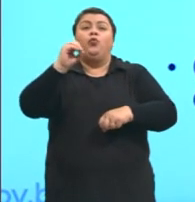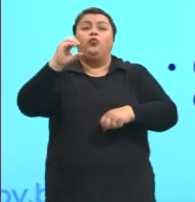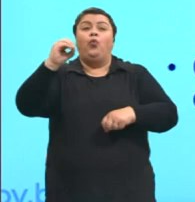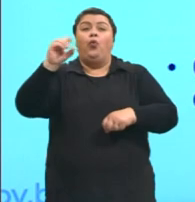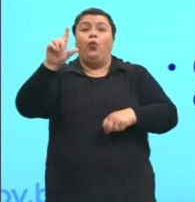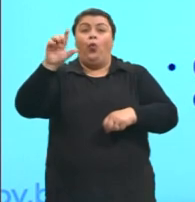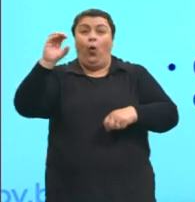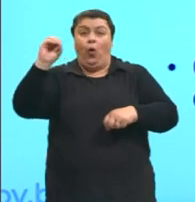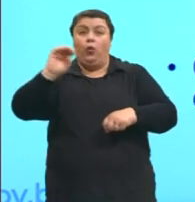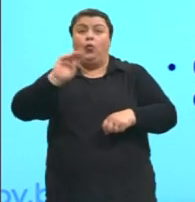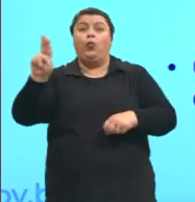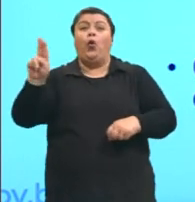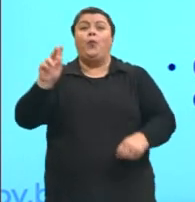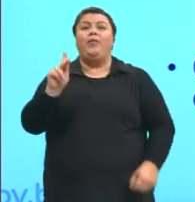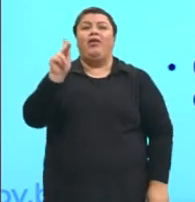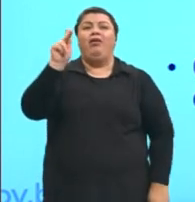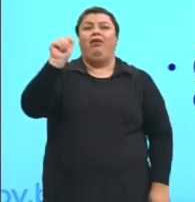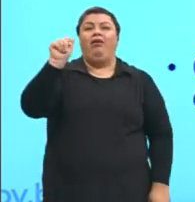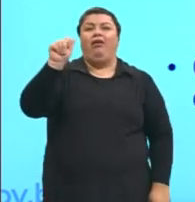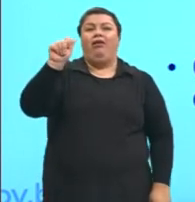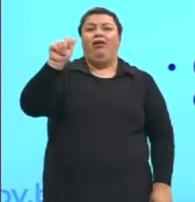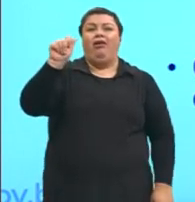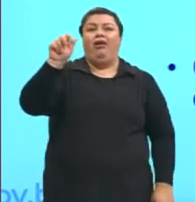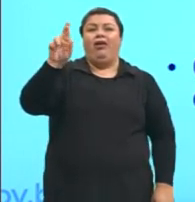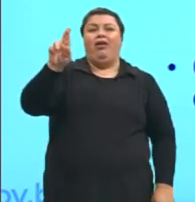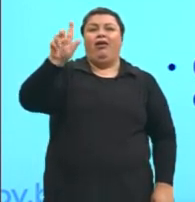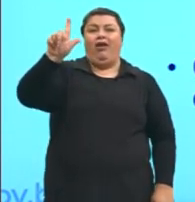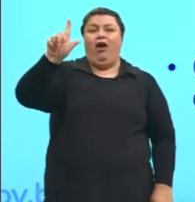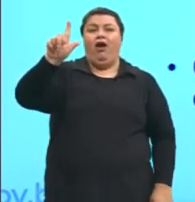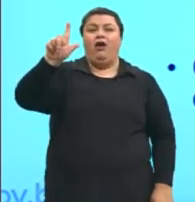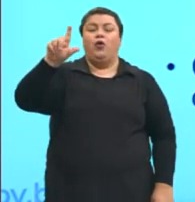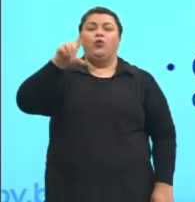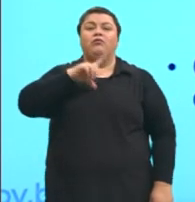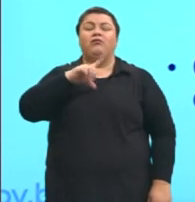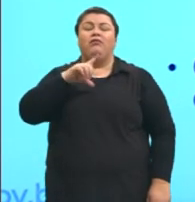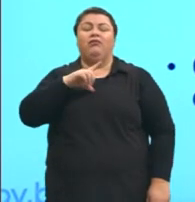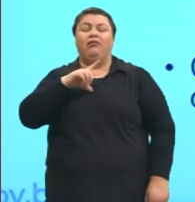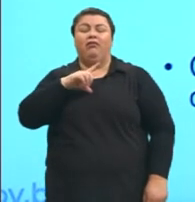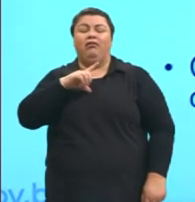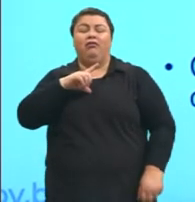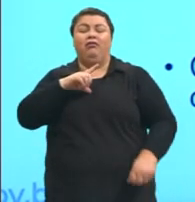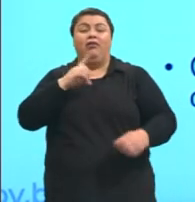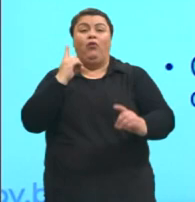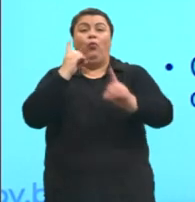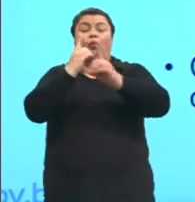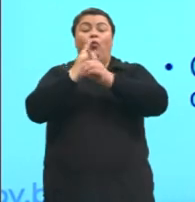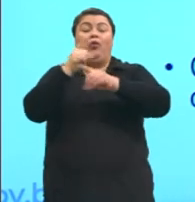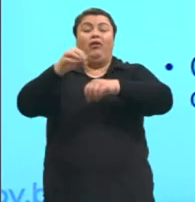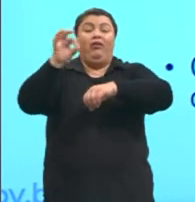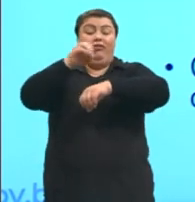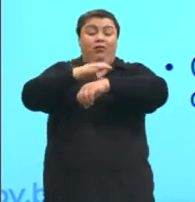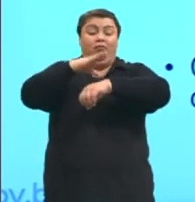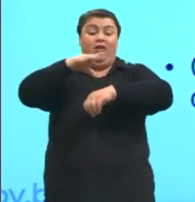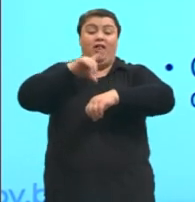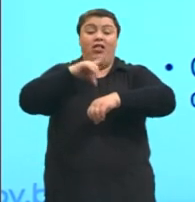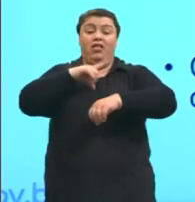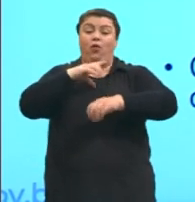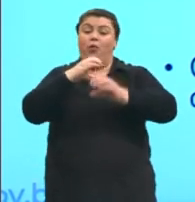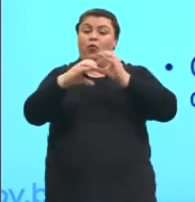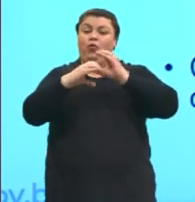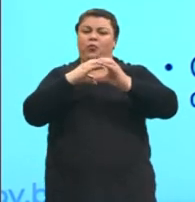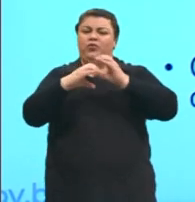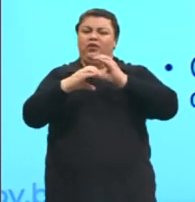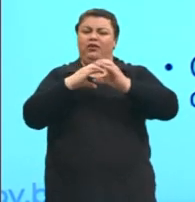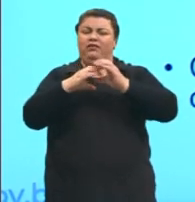descobriu que as abelhas têm um processo de comunicação peculiar. Ele descobriu que as abelhas, elas dançam.